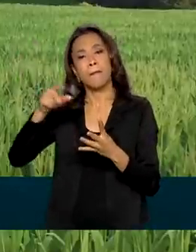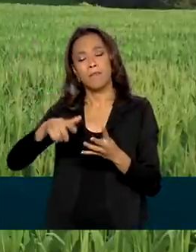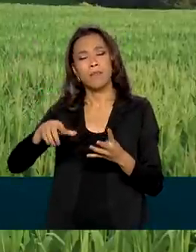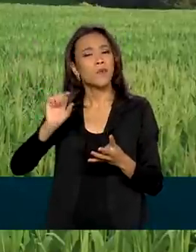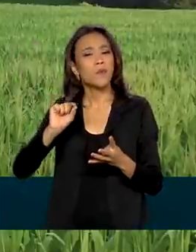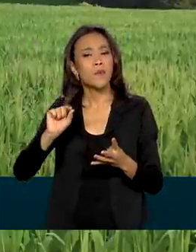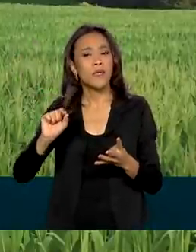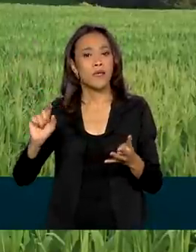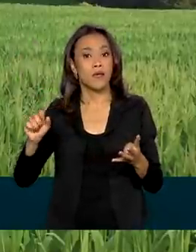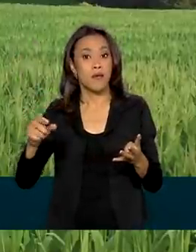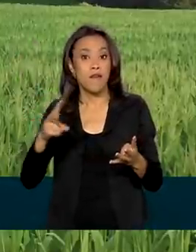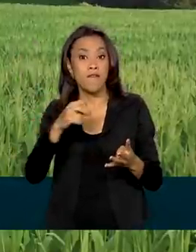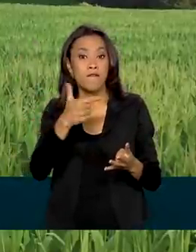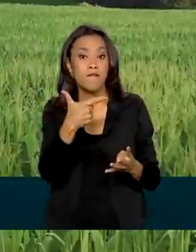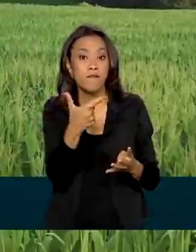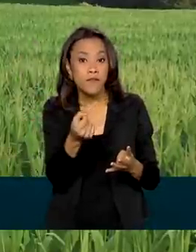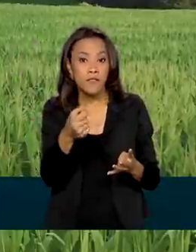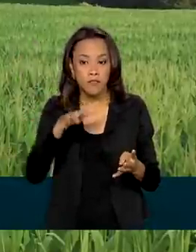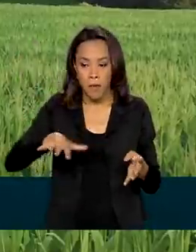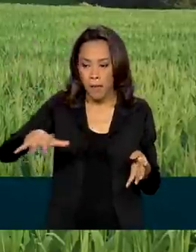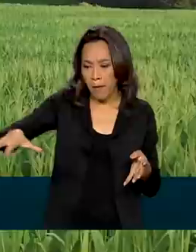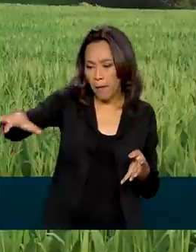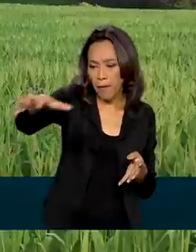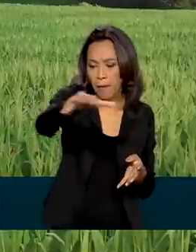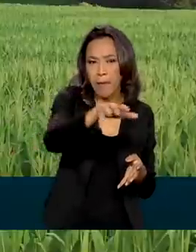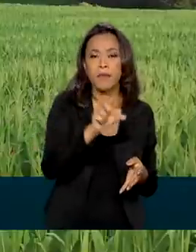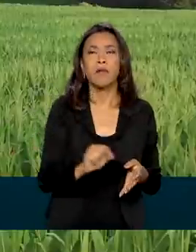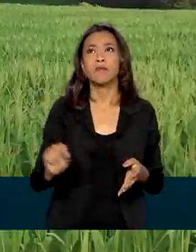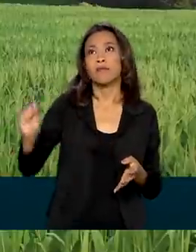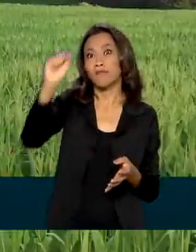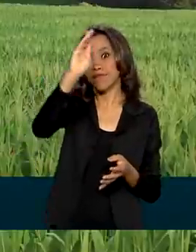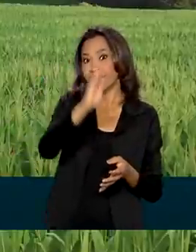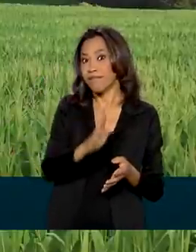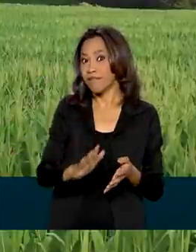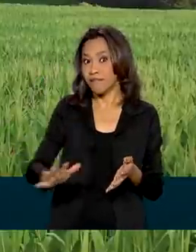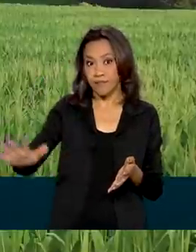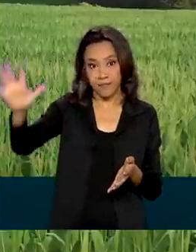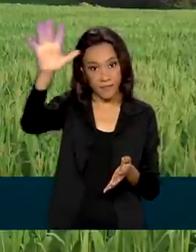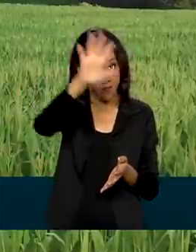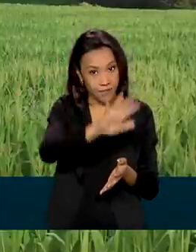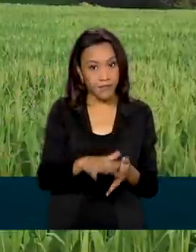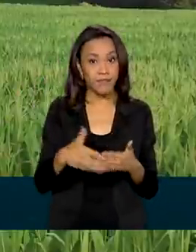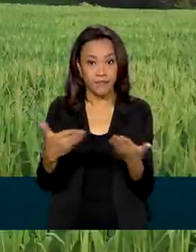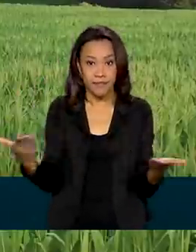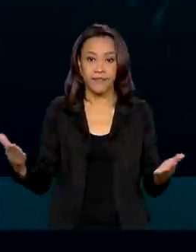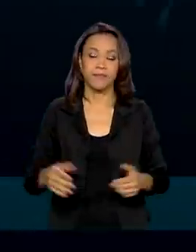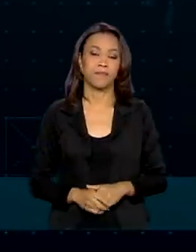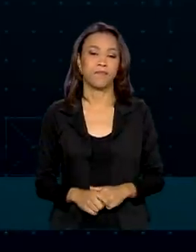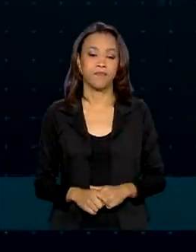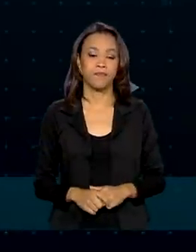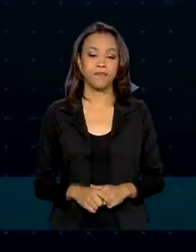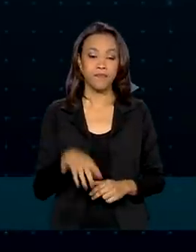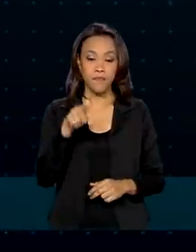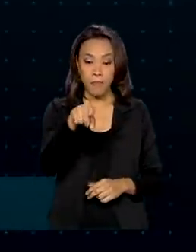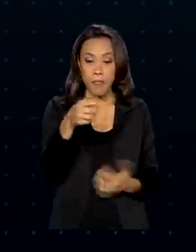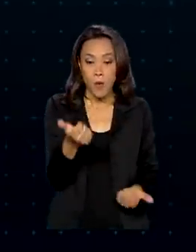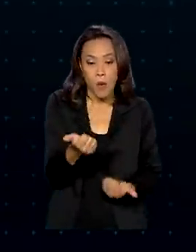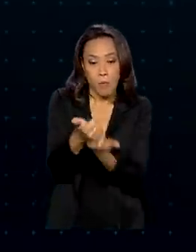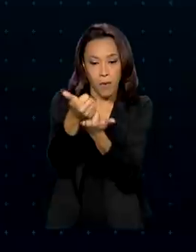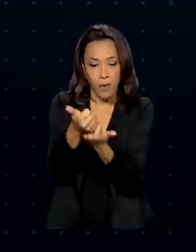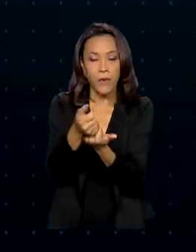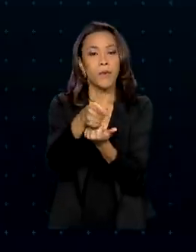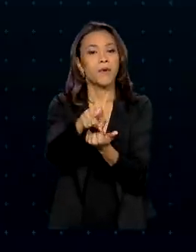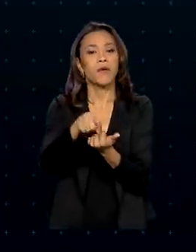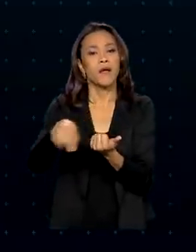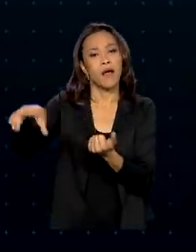em aproximadamente 20 hubs espalhados pelas mais diversas regiões do Brasil. No apoio ao produtor